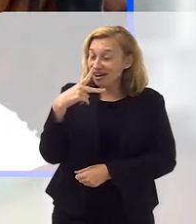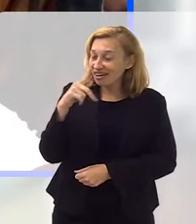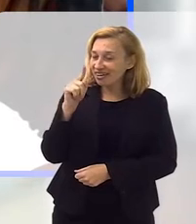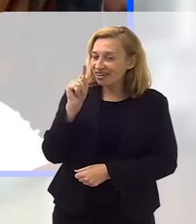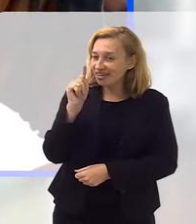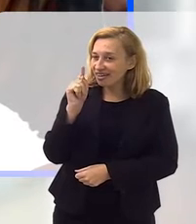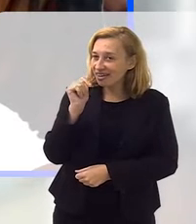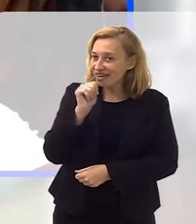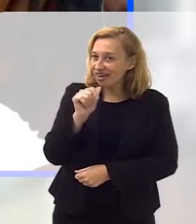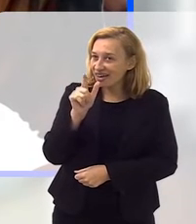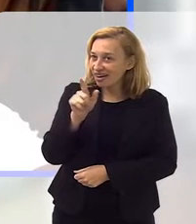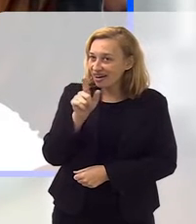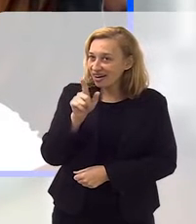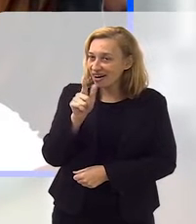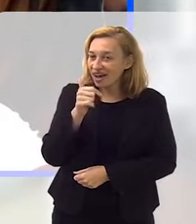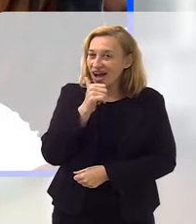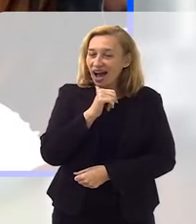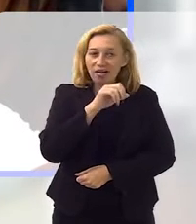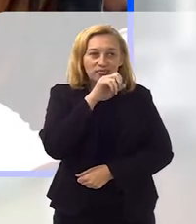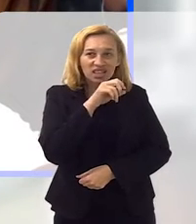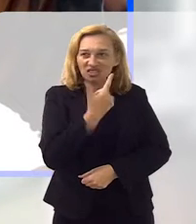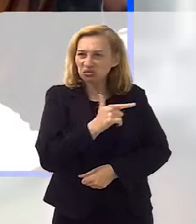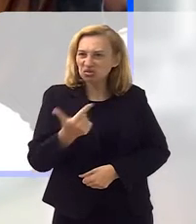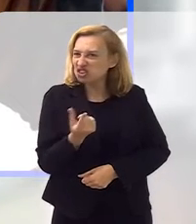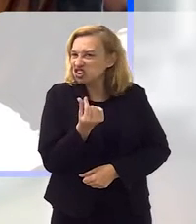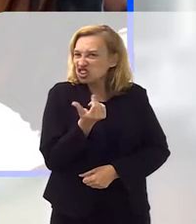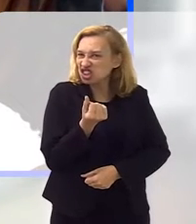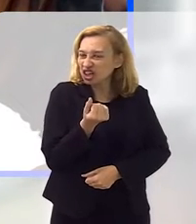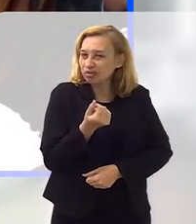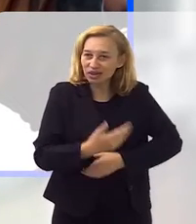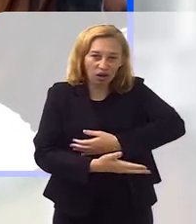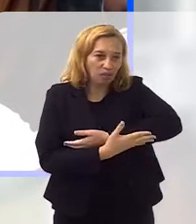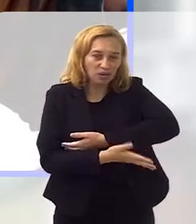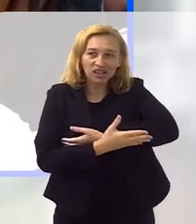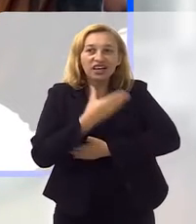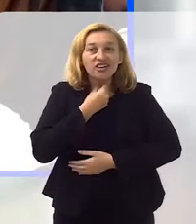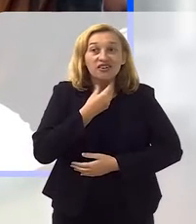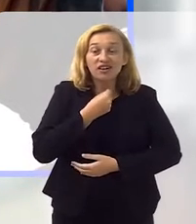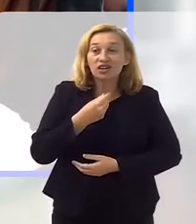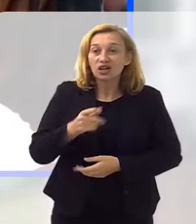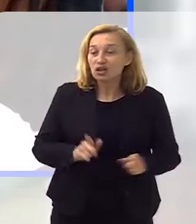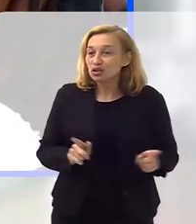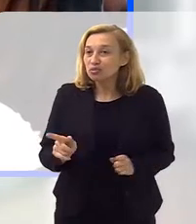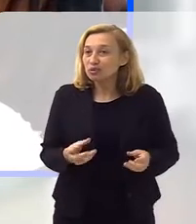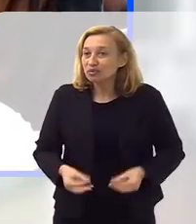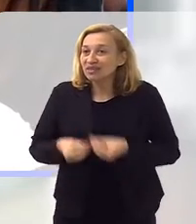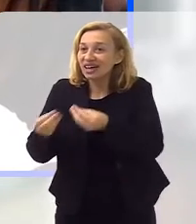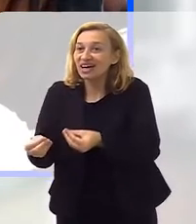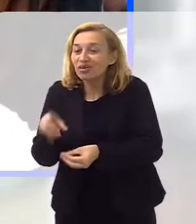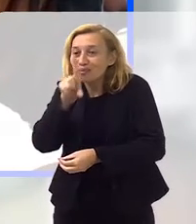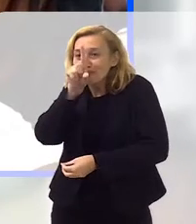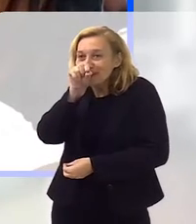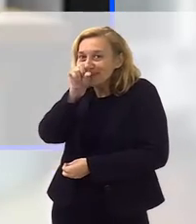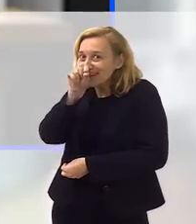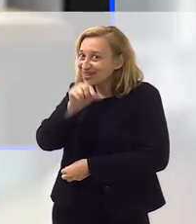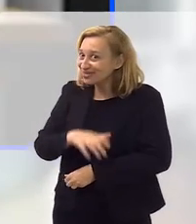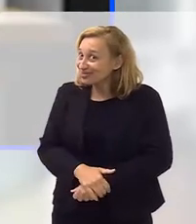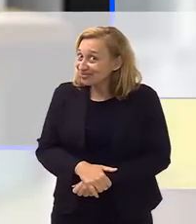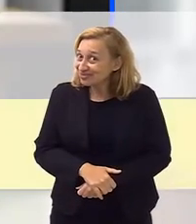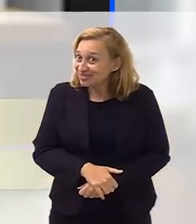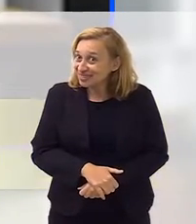lenda que a mãe não tinha dinheiro para dar uma boneca para ela e os primos deram um passarinho,